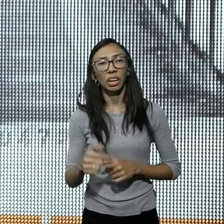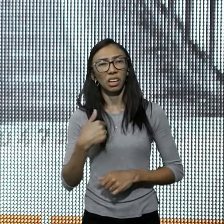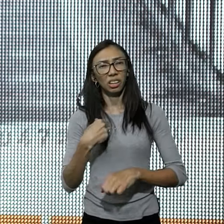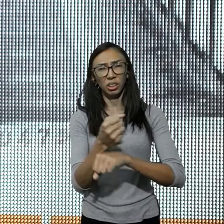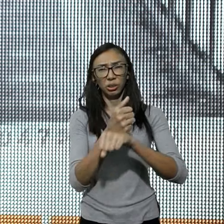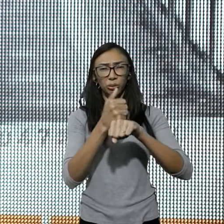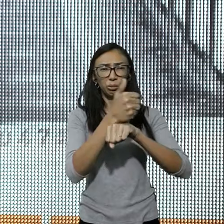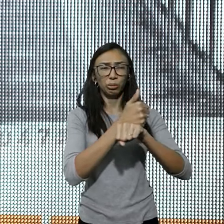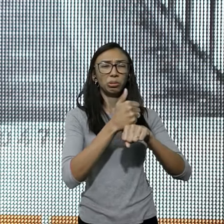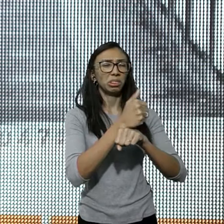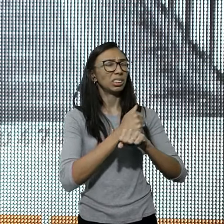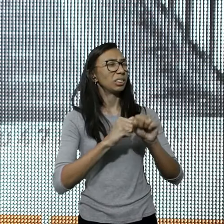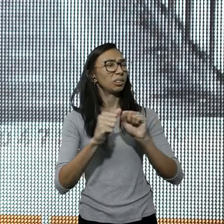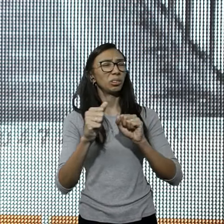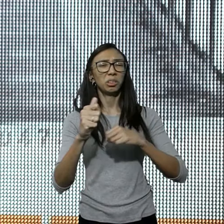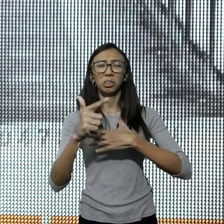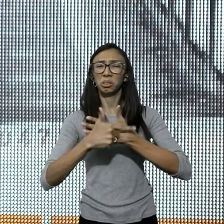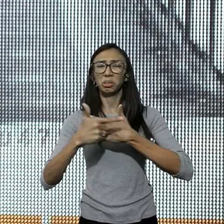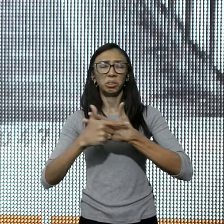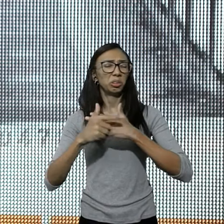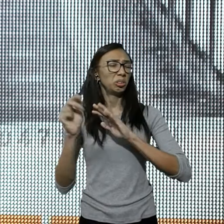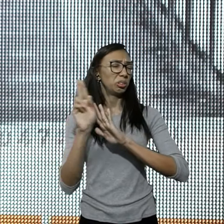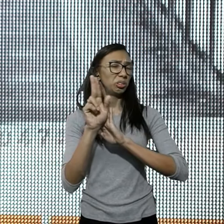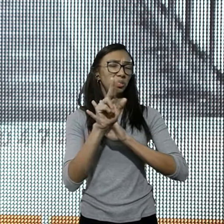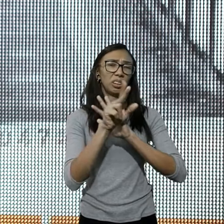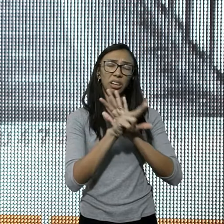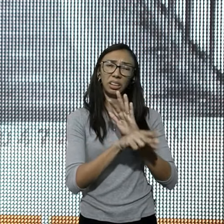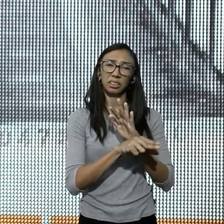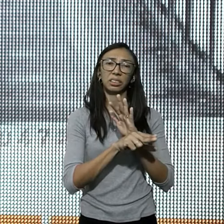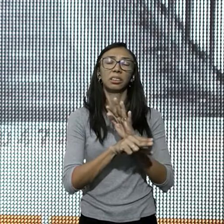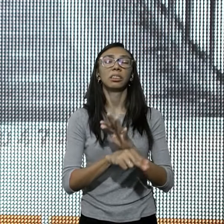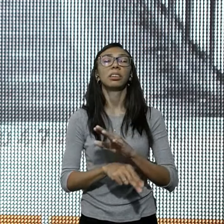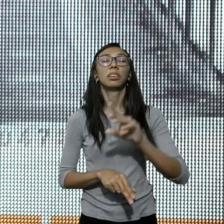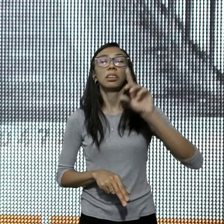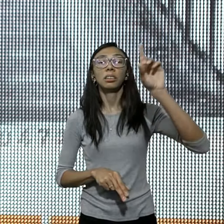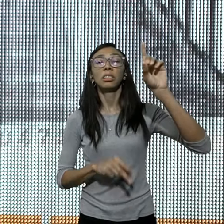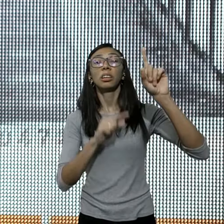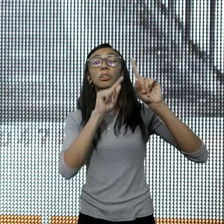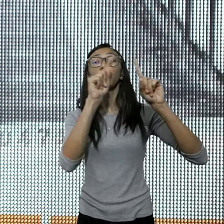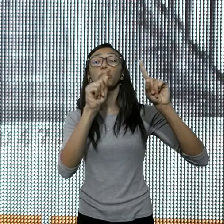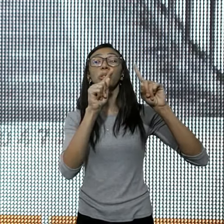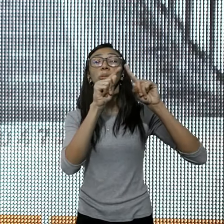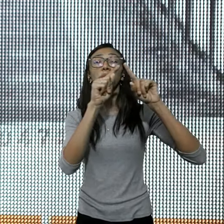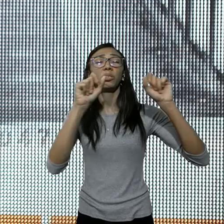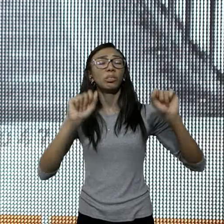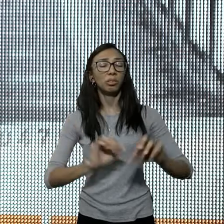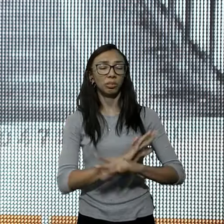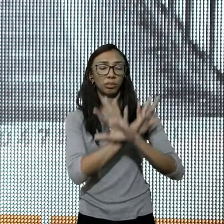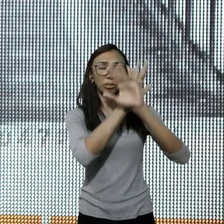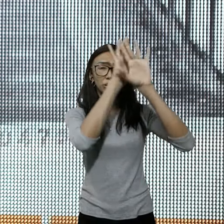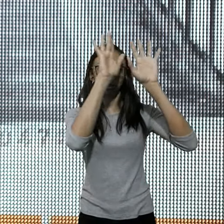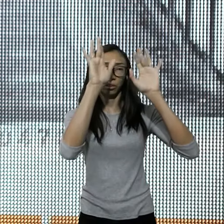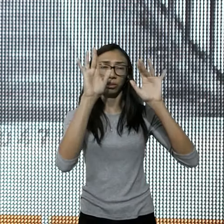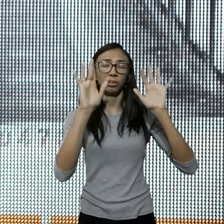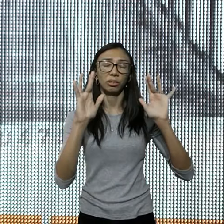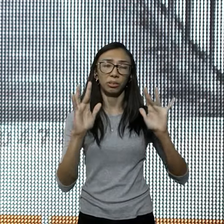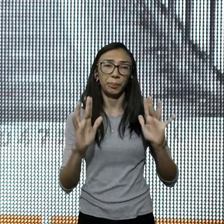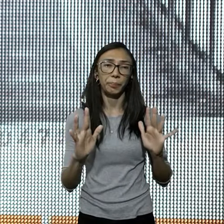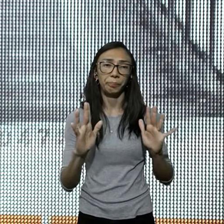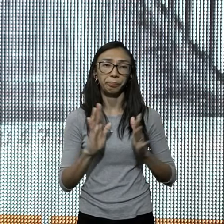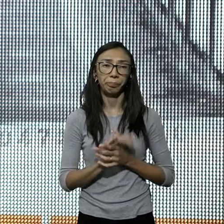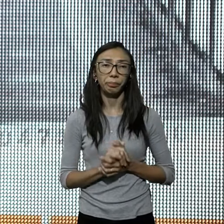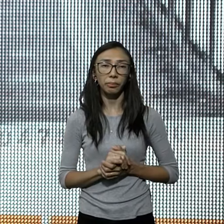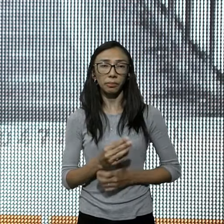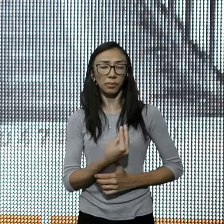funções, e chamados, diferentes, mas o meu propósito, é viver para a glória dele, eu não consigo imaginar, uma